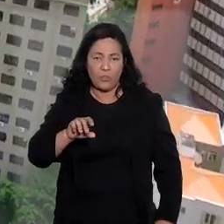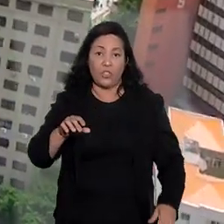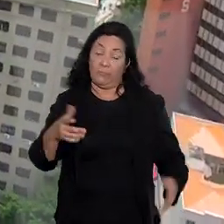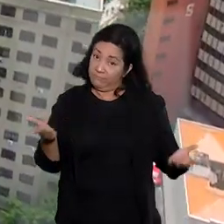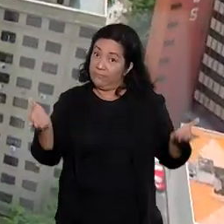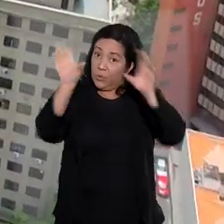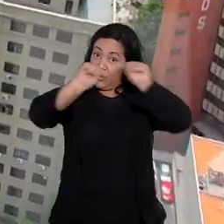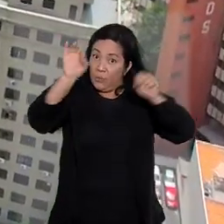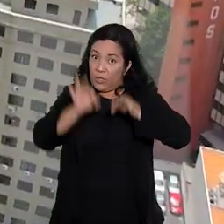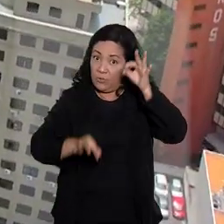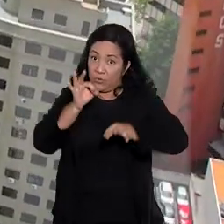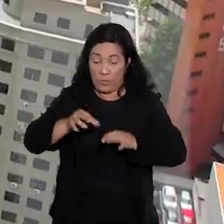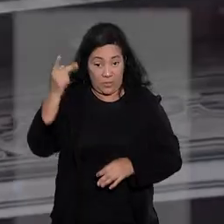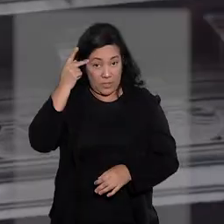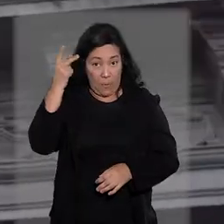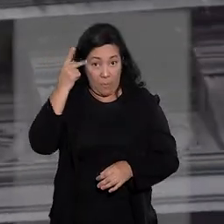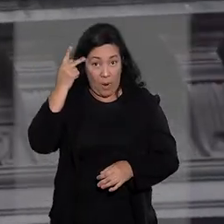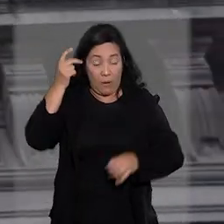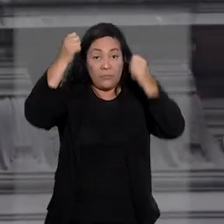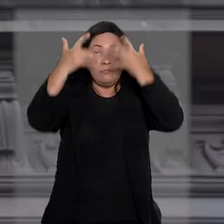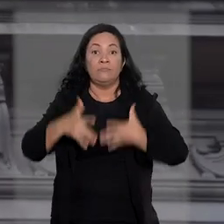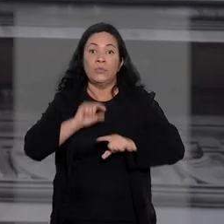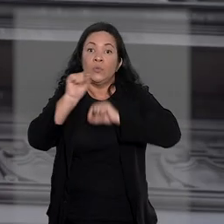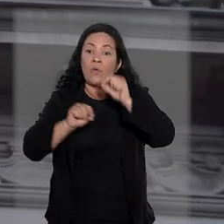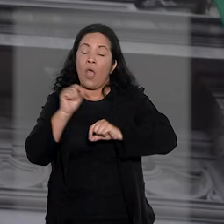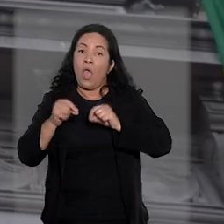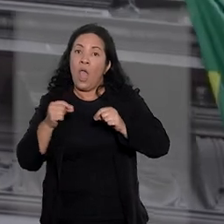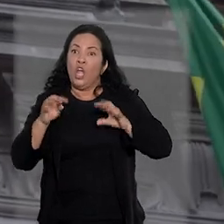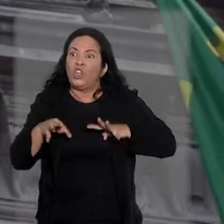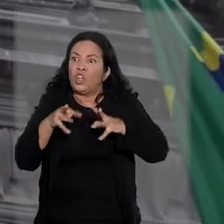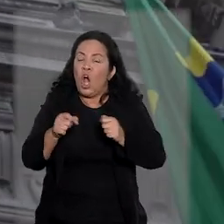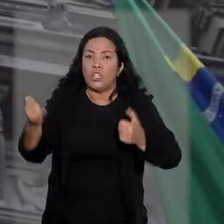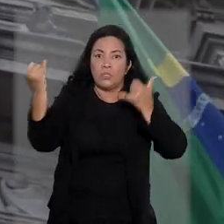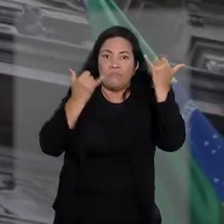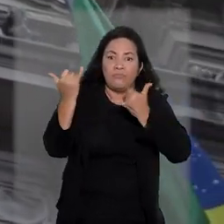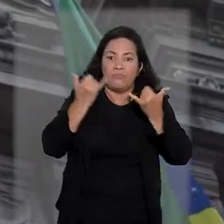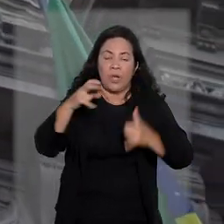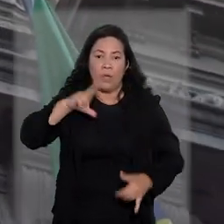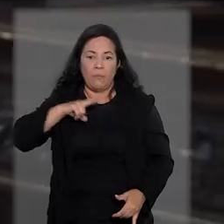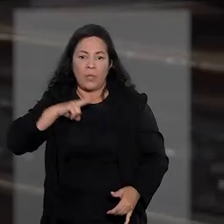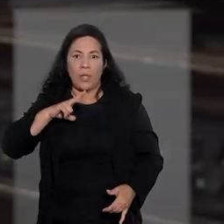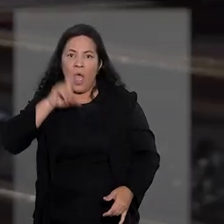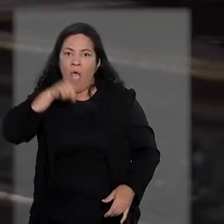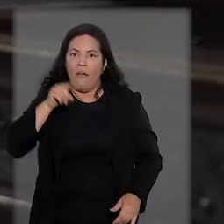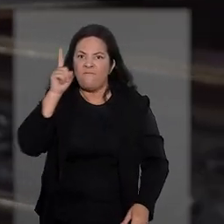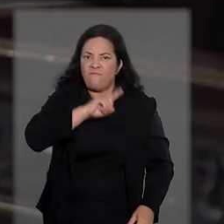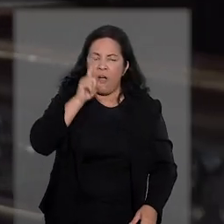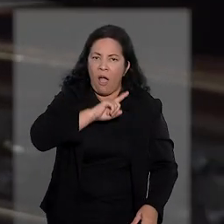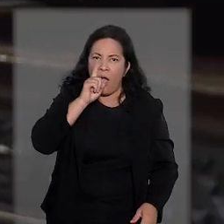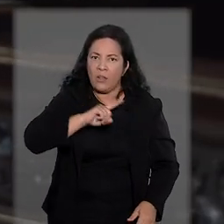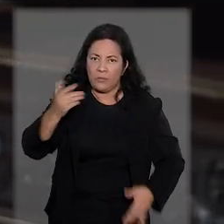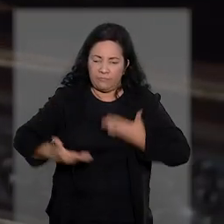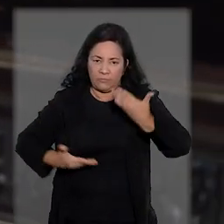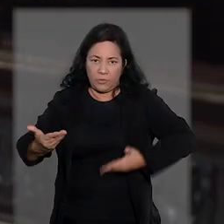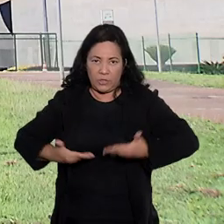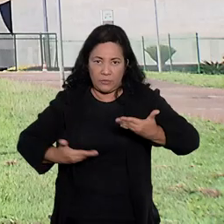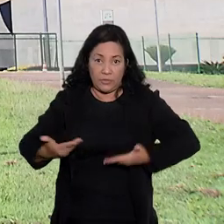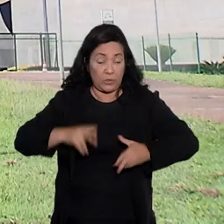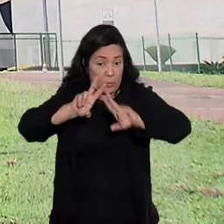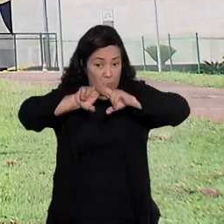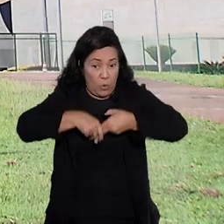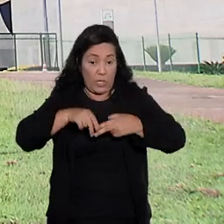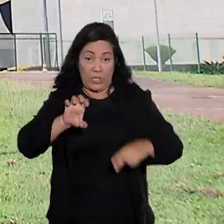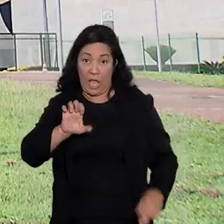Tribunal de Justiça de São Paulo entendeu que o vazamento de dados reservados da consumidora configurou falha na prestação de serviços.